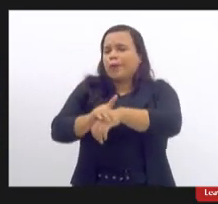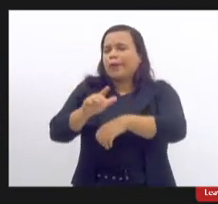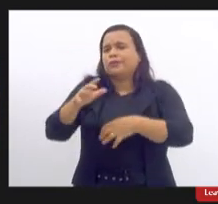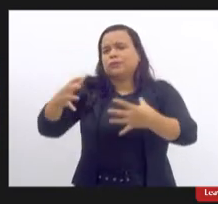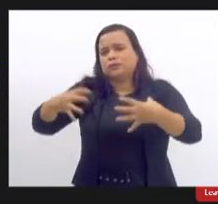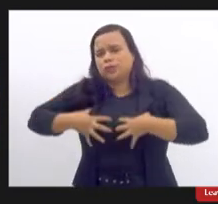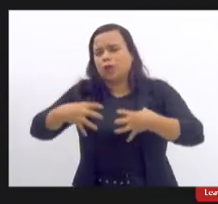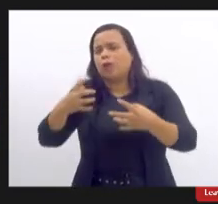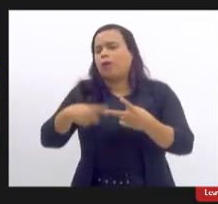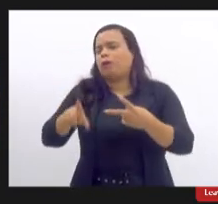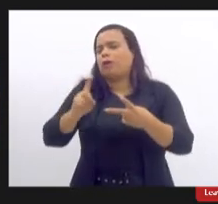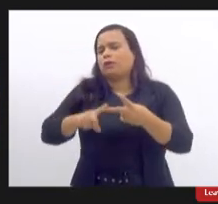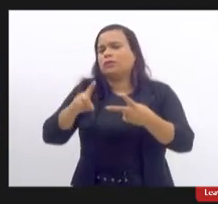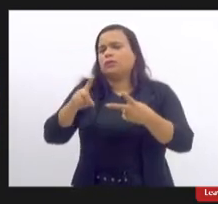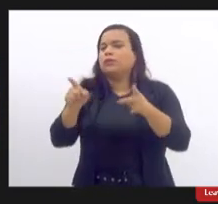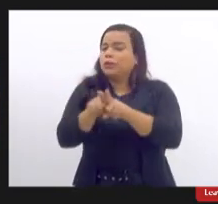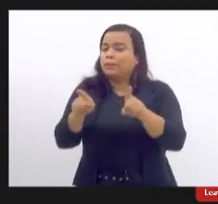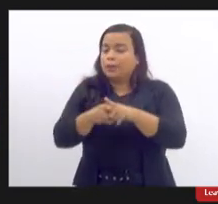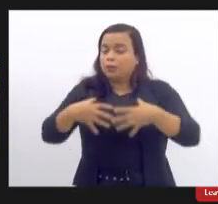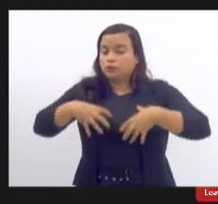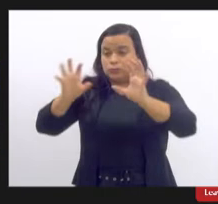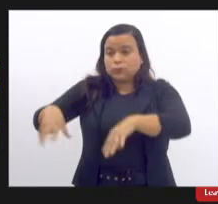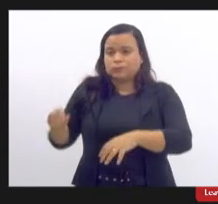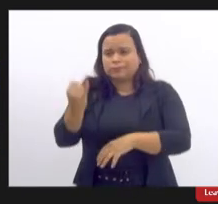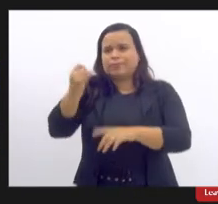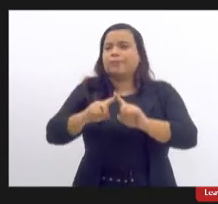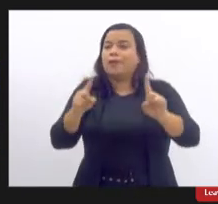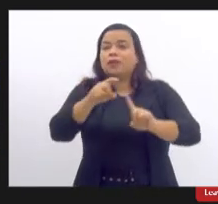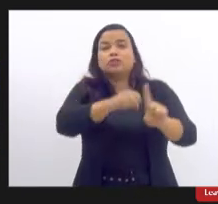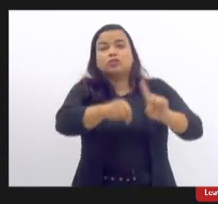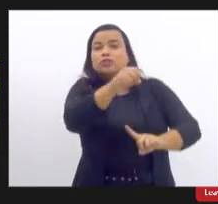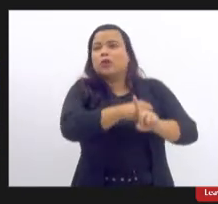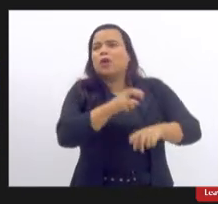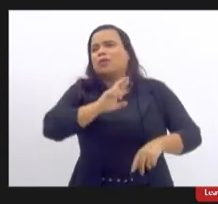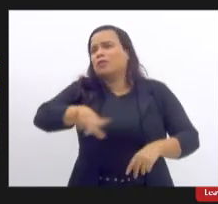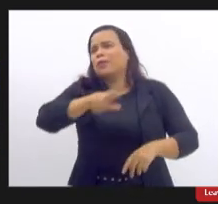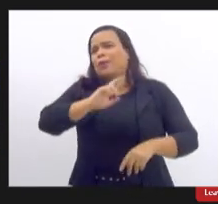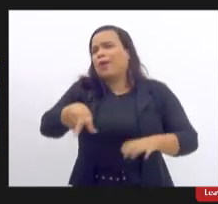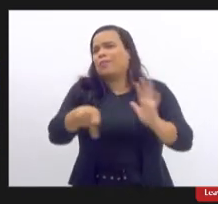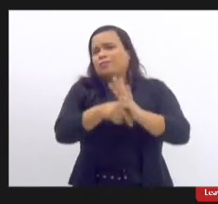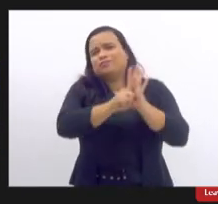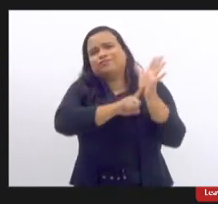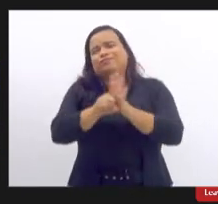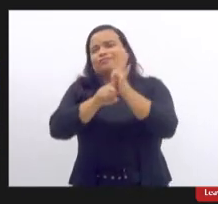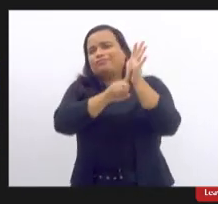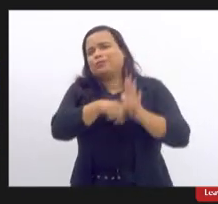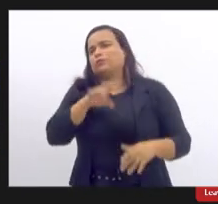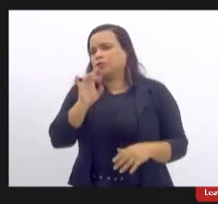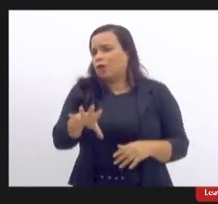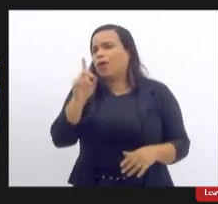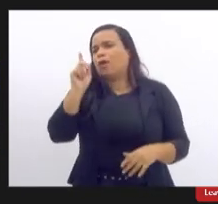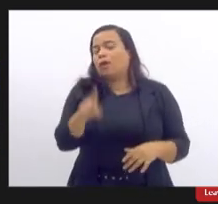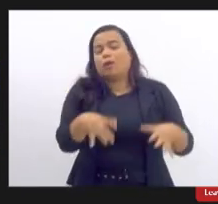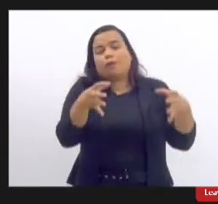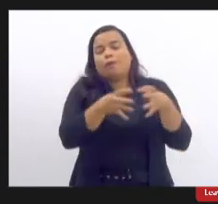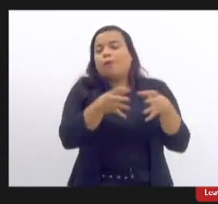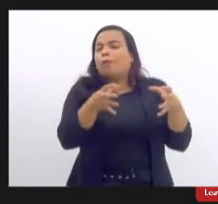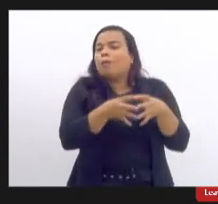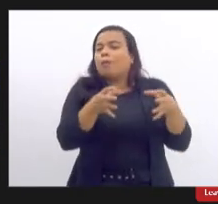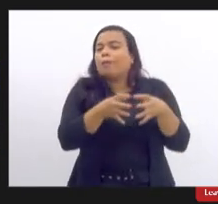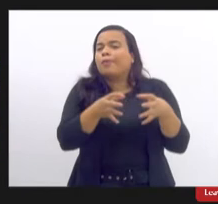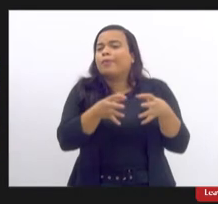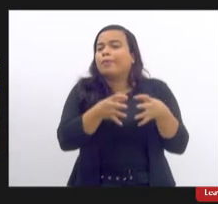e só que a sociedade não é uma entidade de pesquisa né é uma entidade de